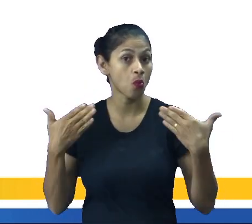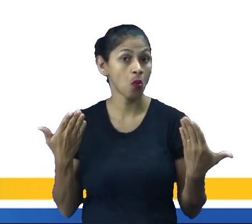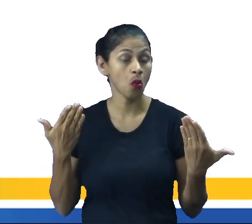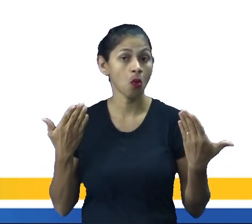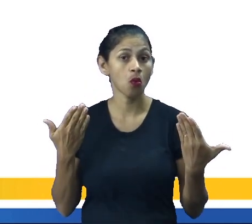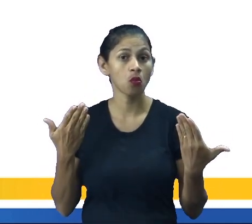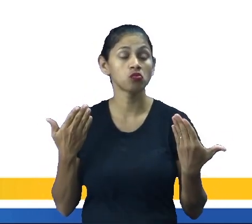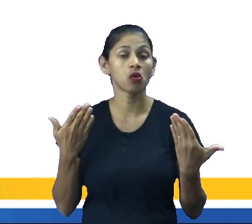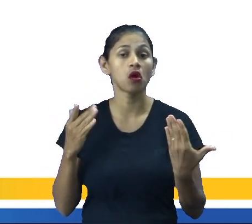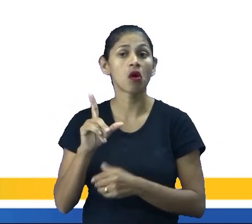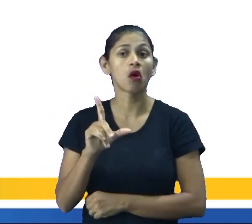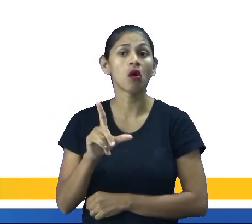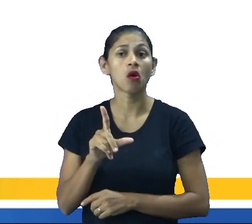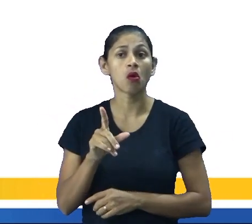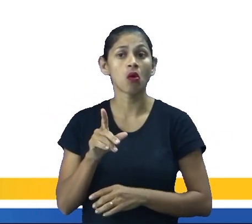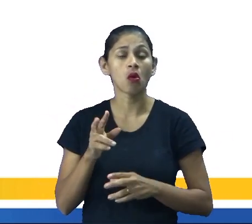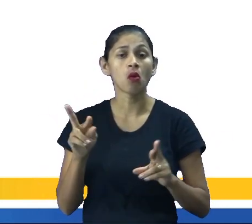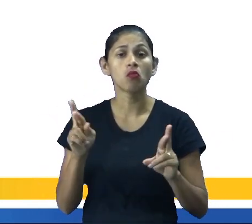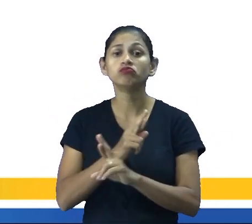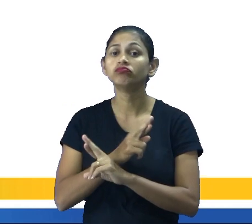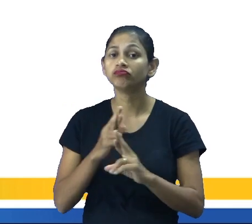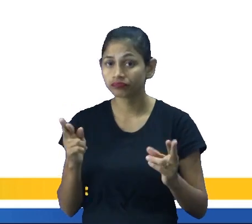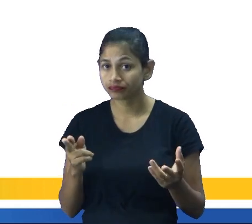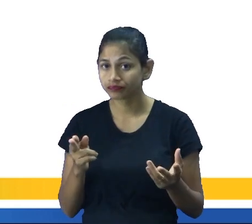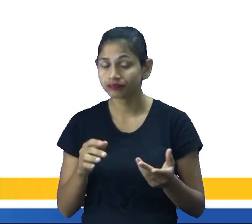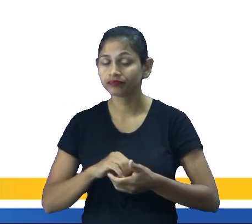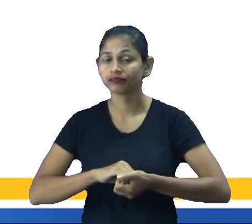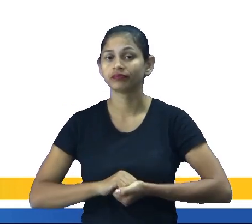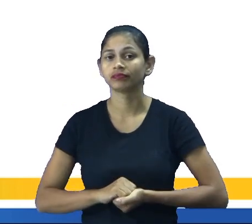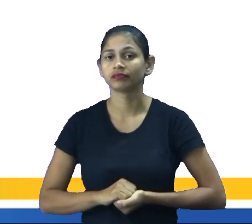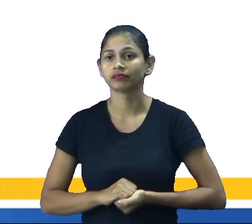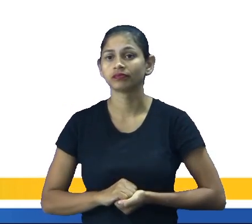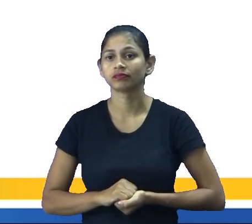correspondem a cada um, a cada uma dessas celebrações?